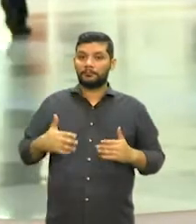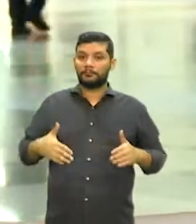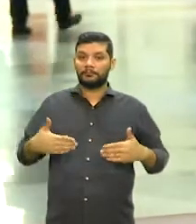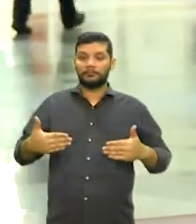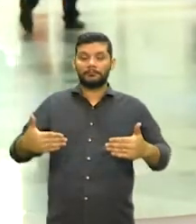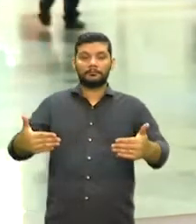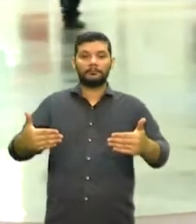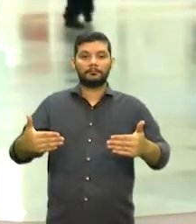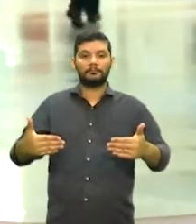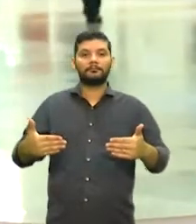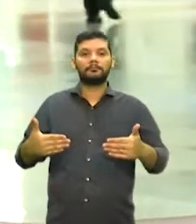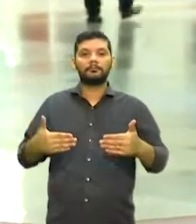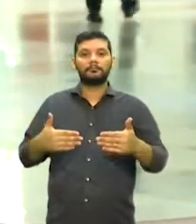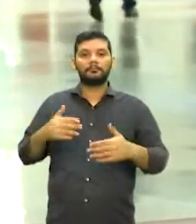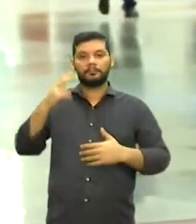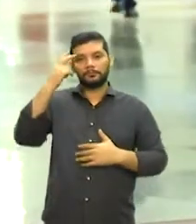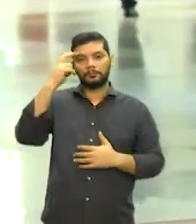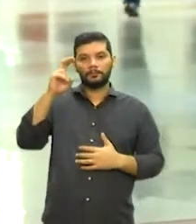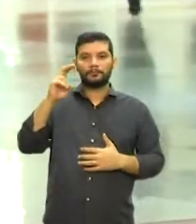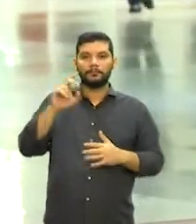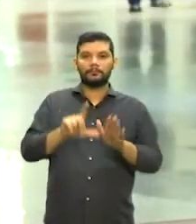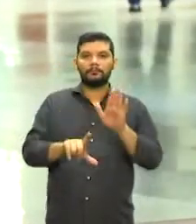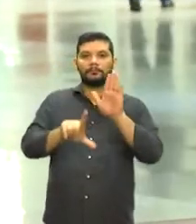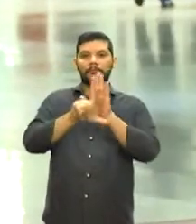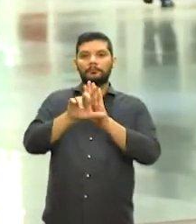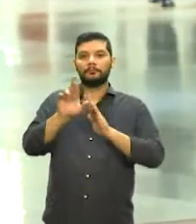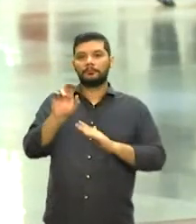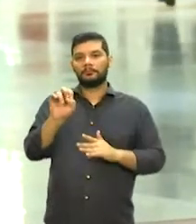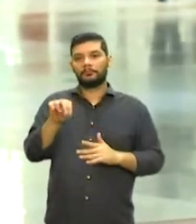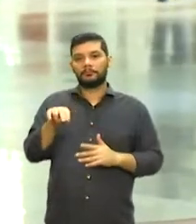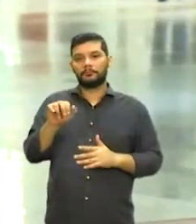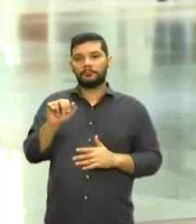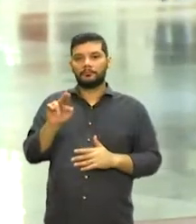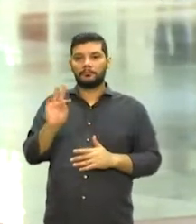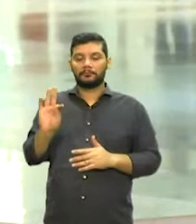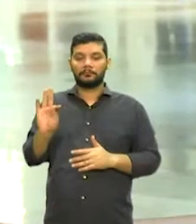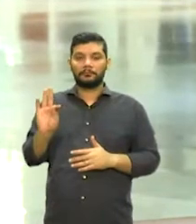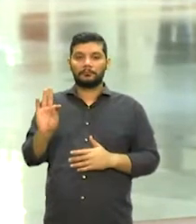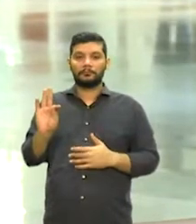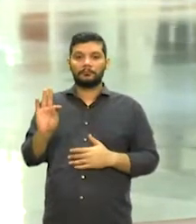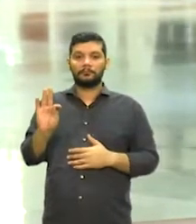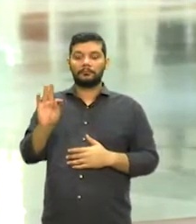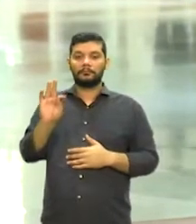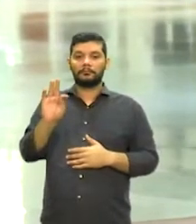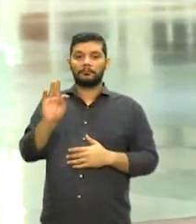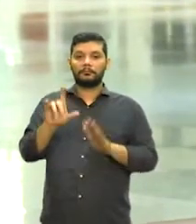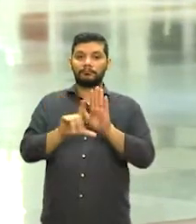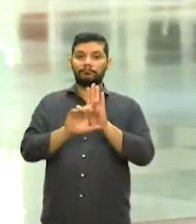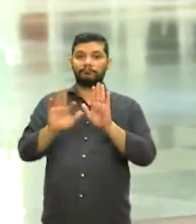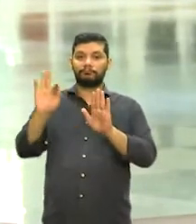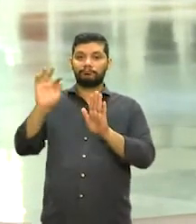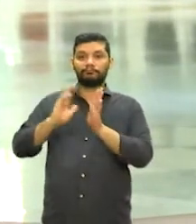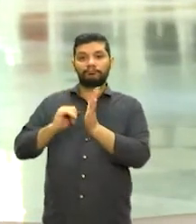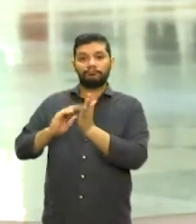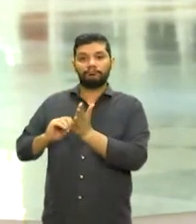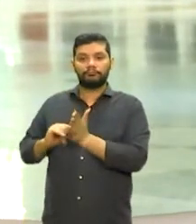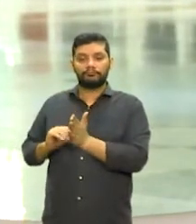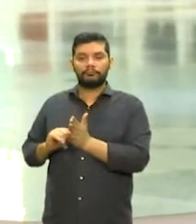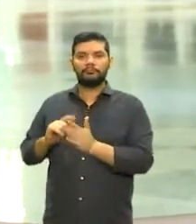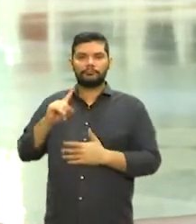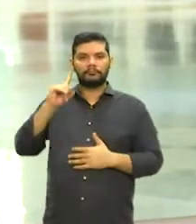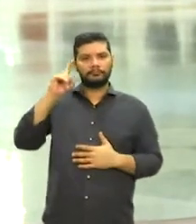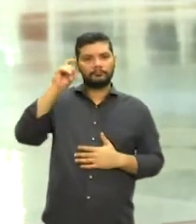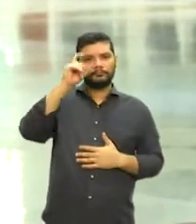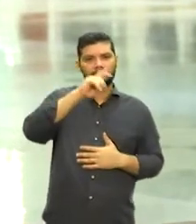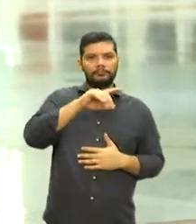a lei Rouanet foi sucateada, essa lei federal, está sendo muito difícil para o